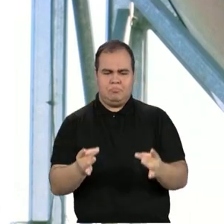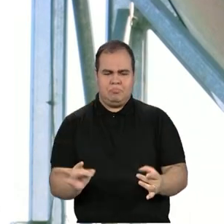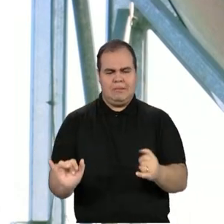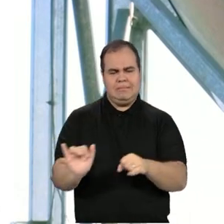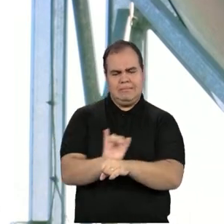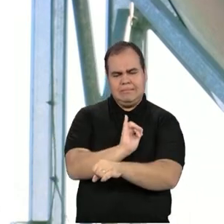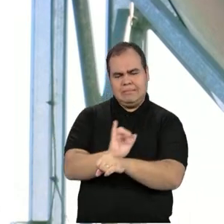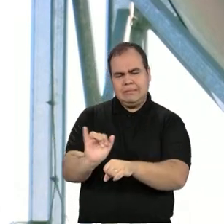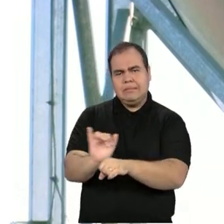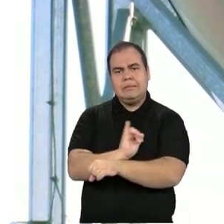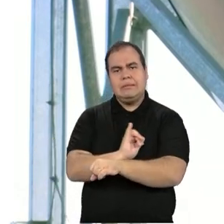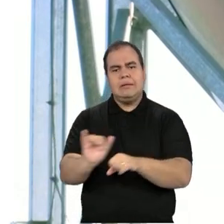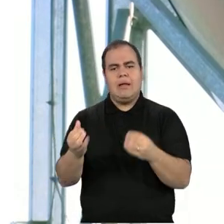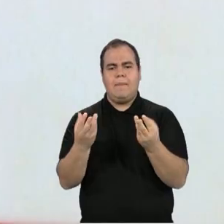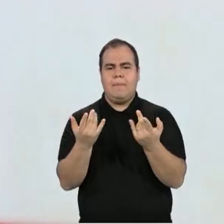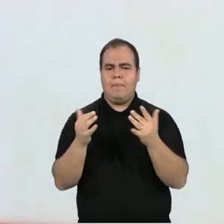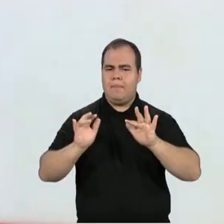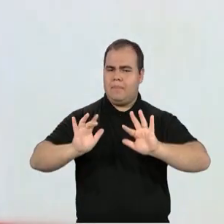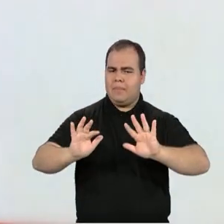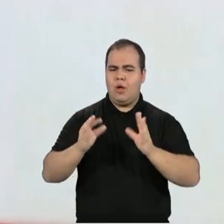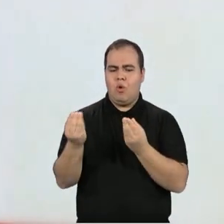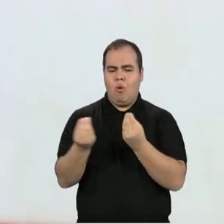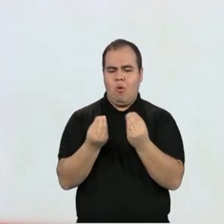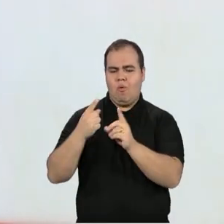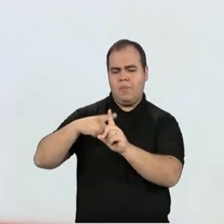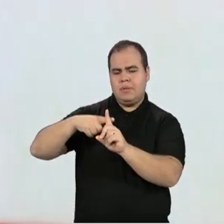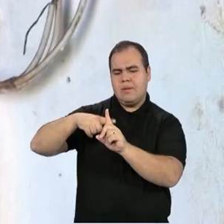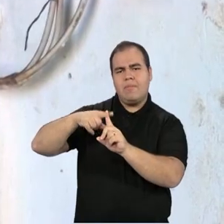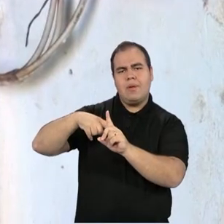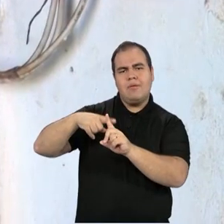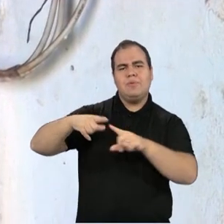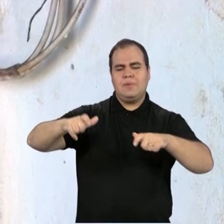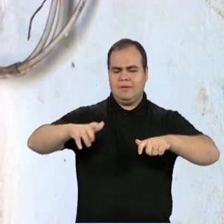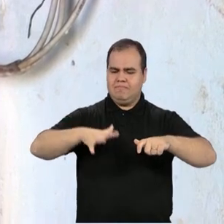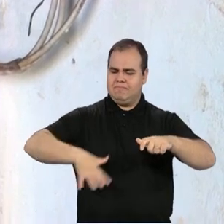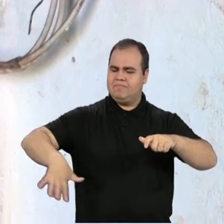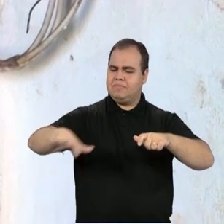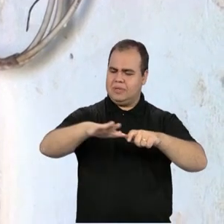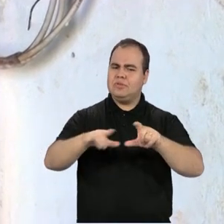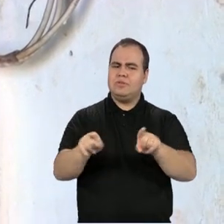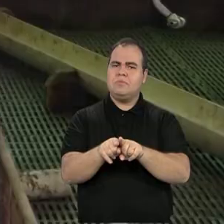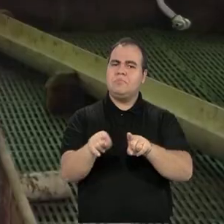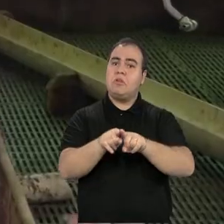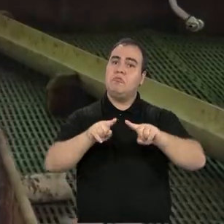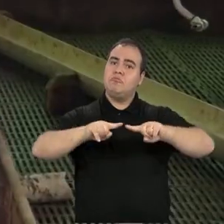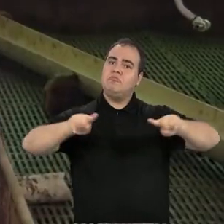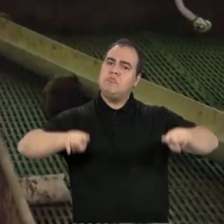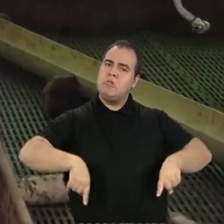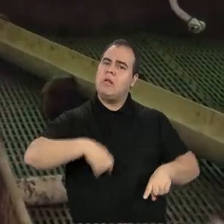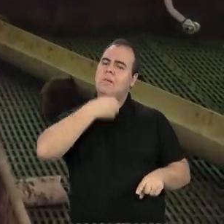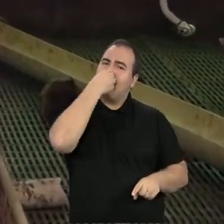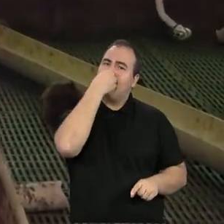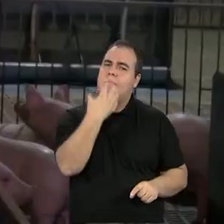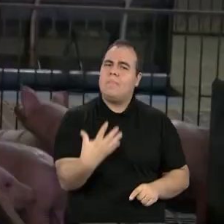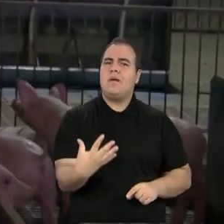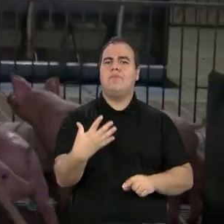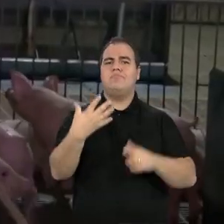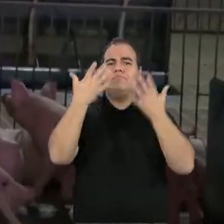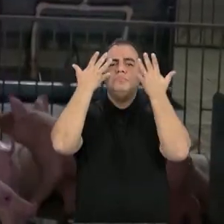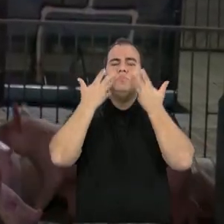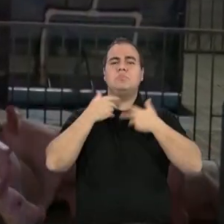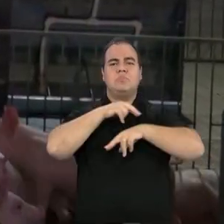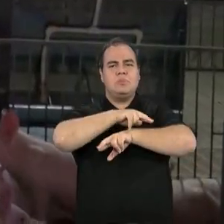facilita muita coisa em questão de temperatura, de ambiência. E os funcionários são dedicados assim exclusivamente aos animais.